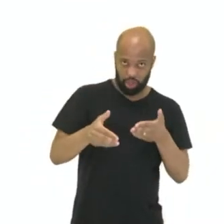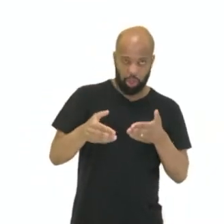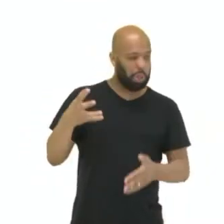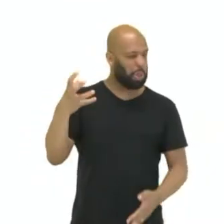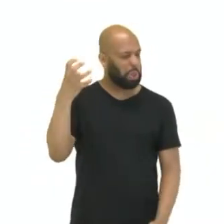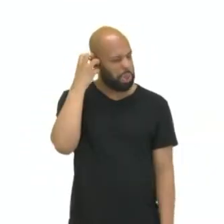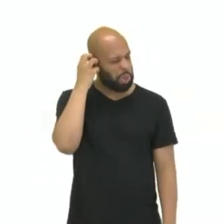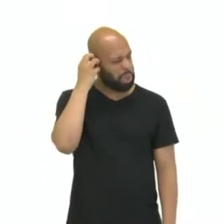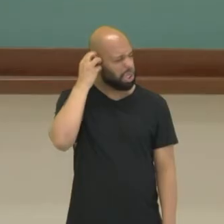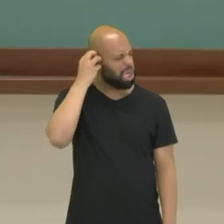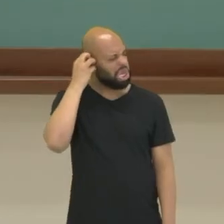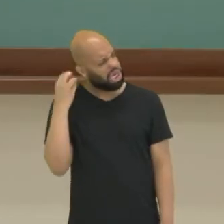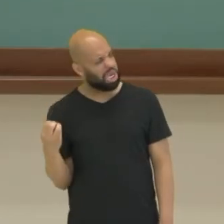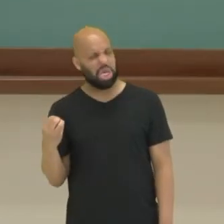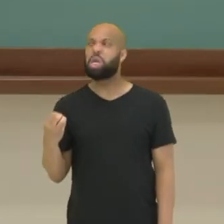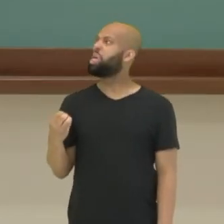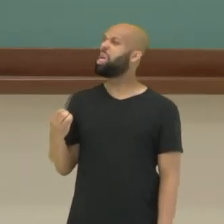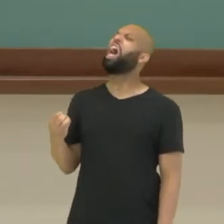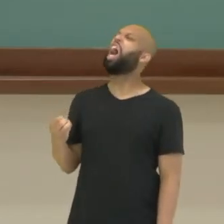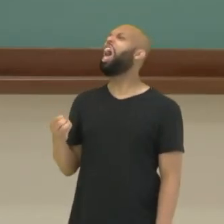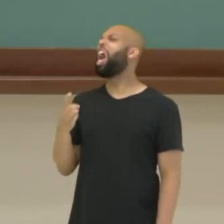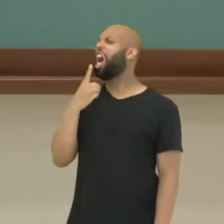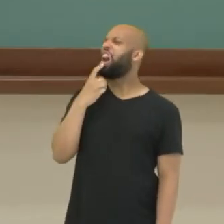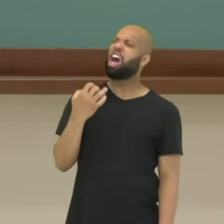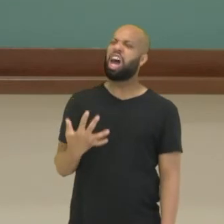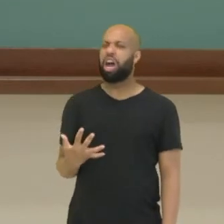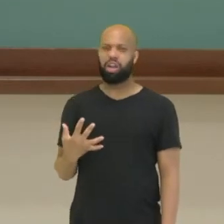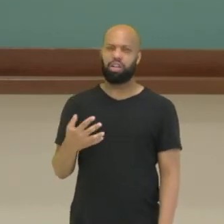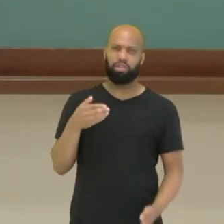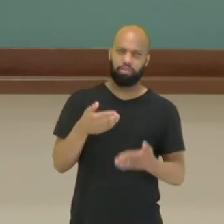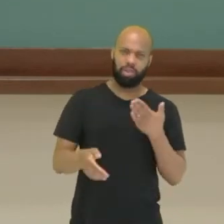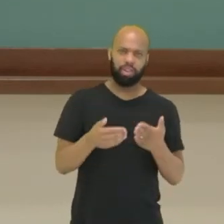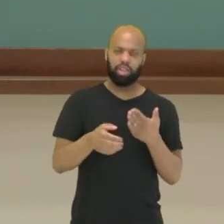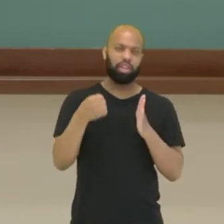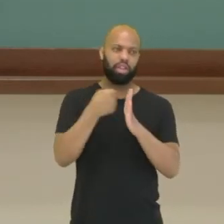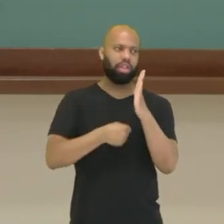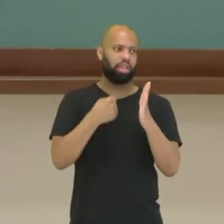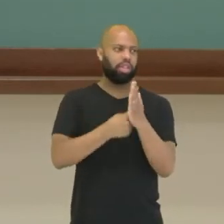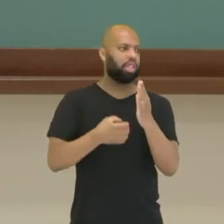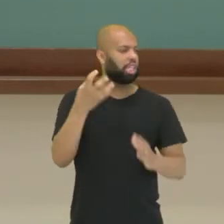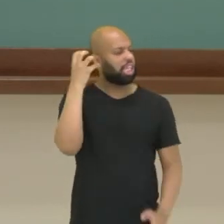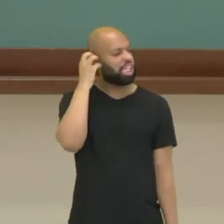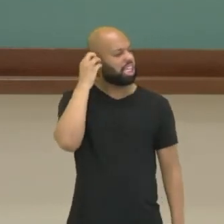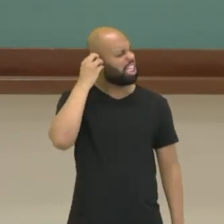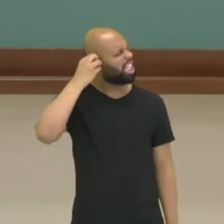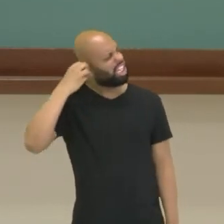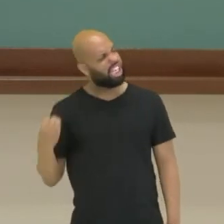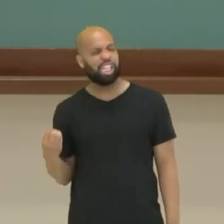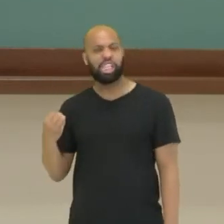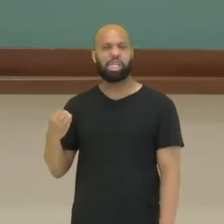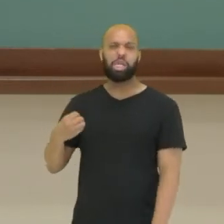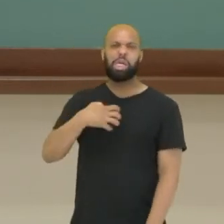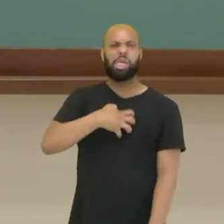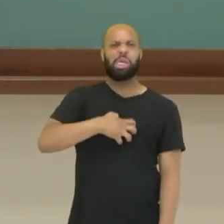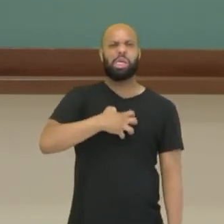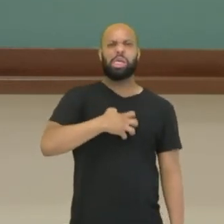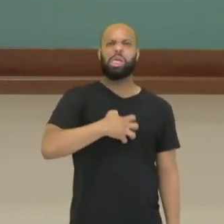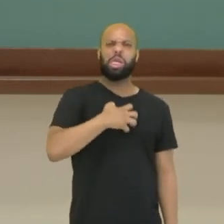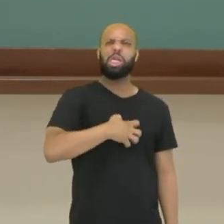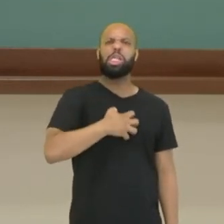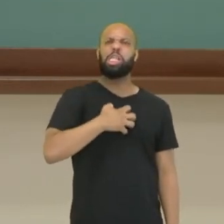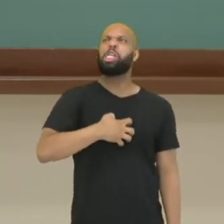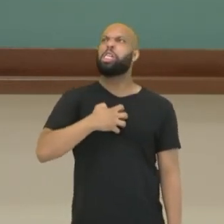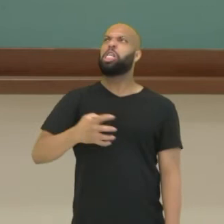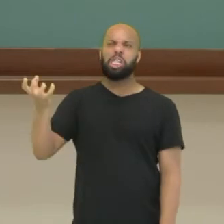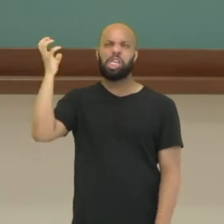perdendo a luta e ele não conseguiu controlar. Então, ele mordeu a orelha de tanta raiva que ele estava sentindo naquele